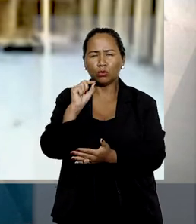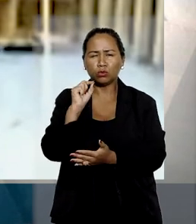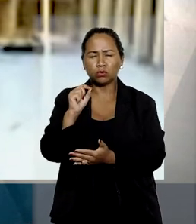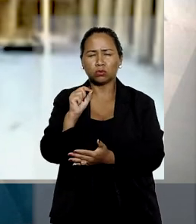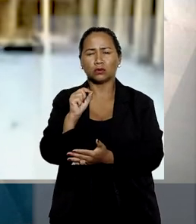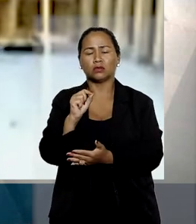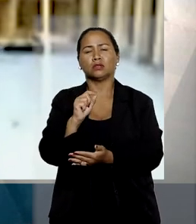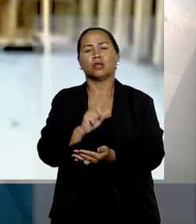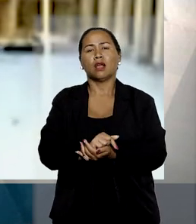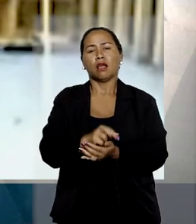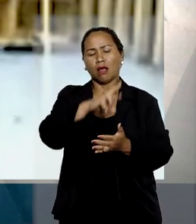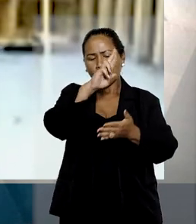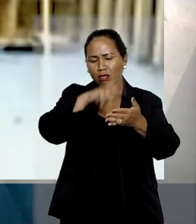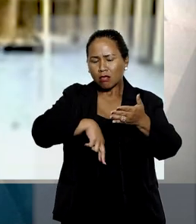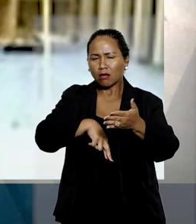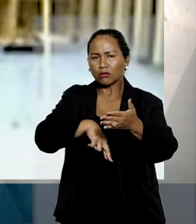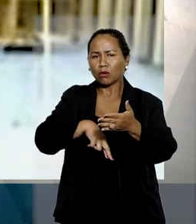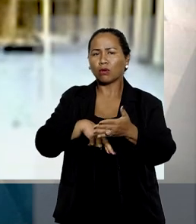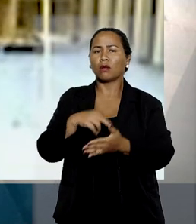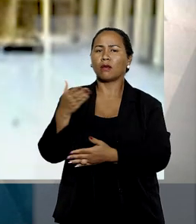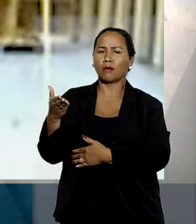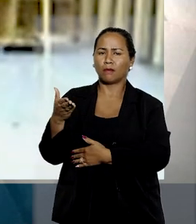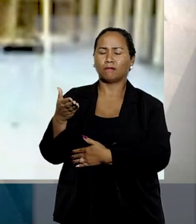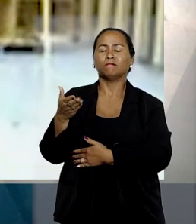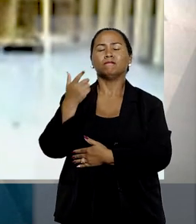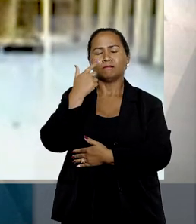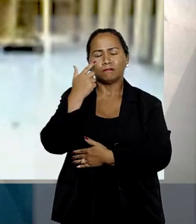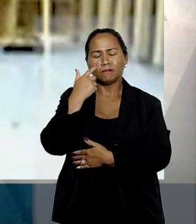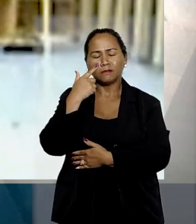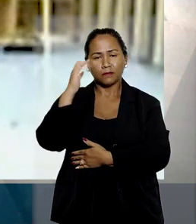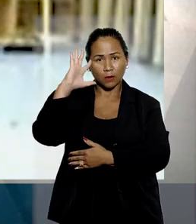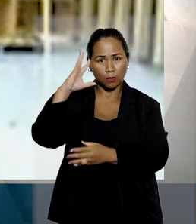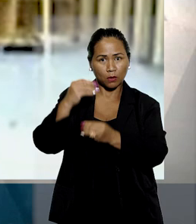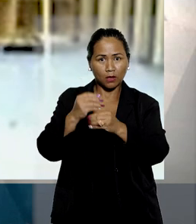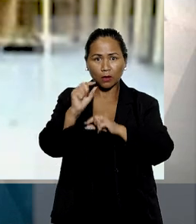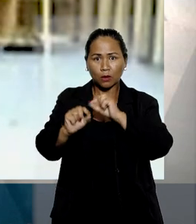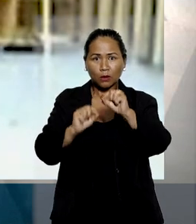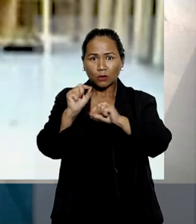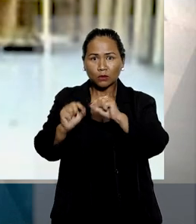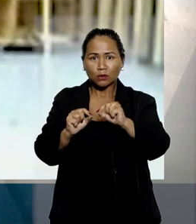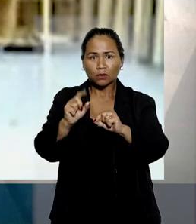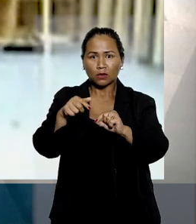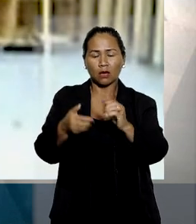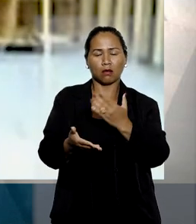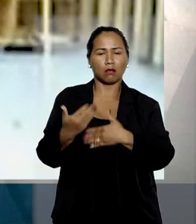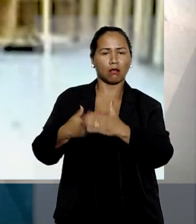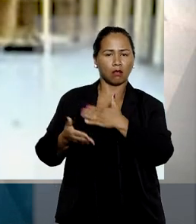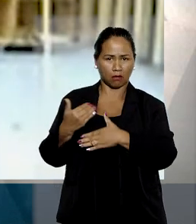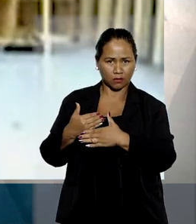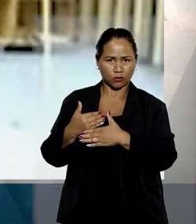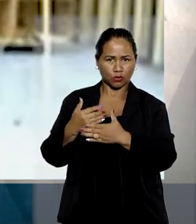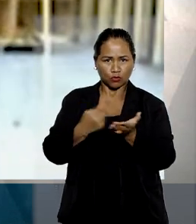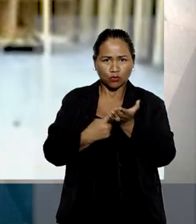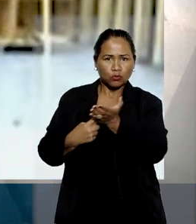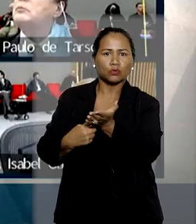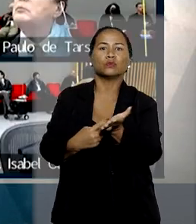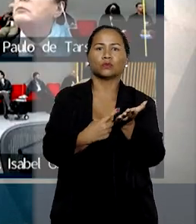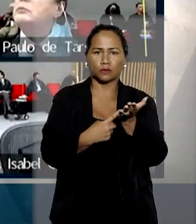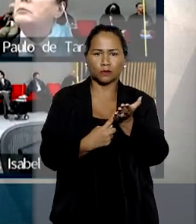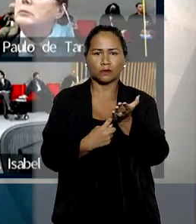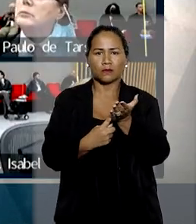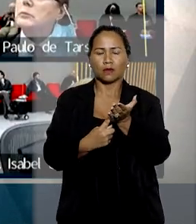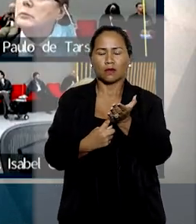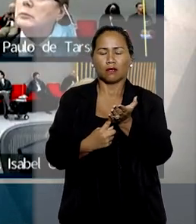assunção de competência, a relatora, ministra Laurita Vaz, destacou que o entendimento firmado no precedente vinculante